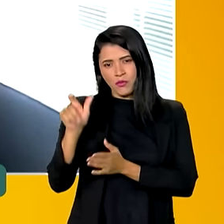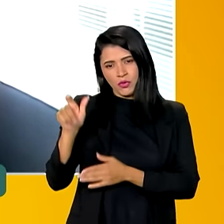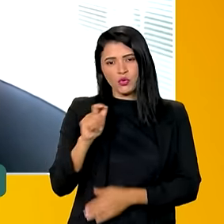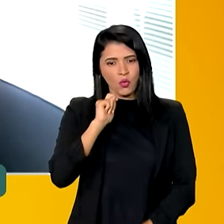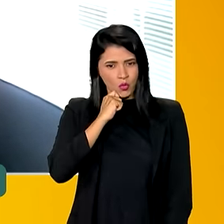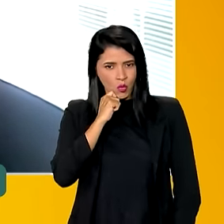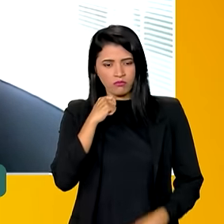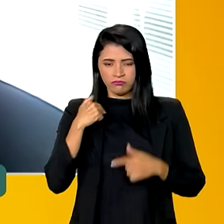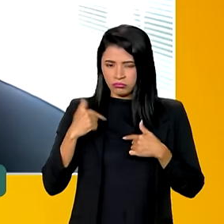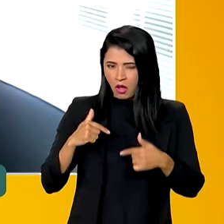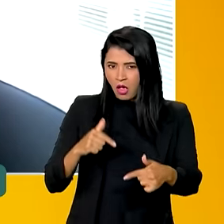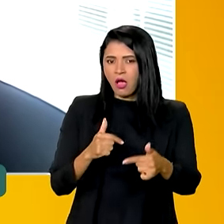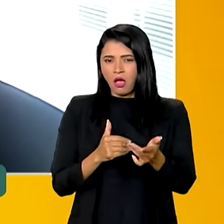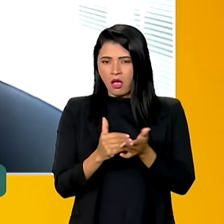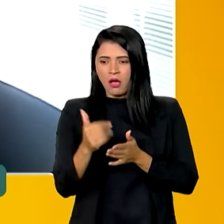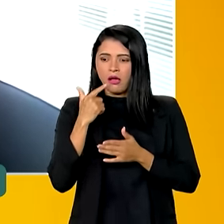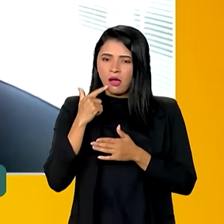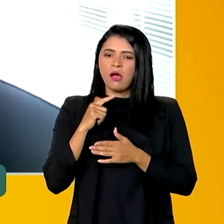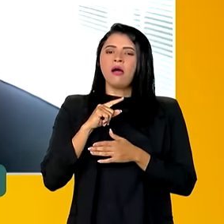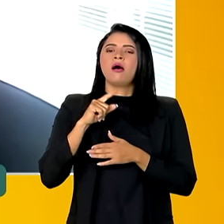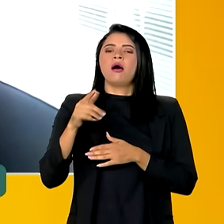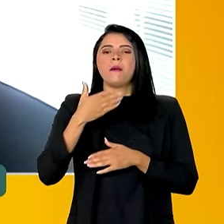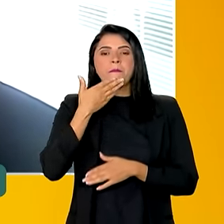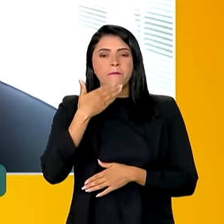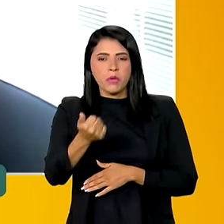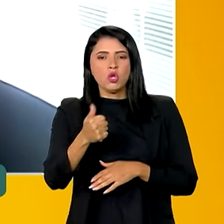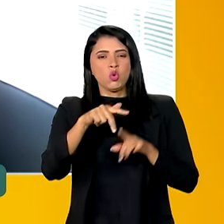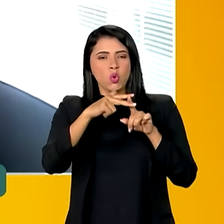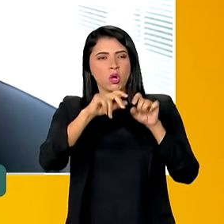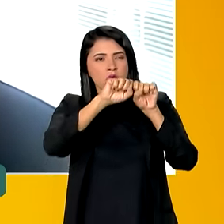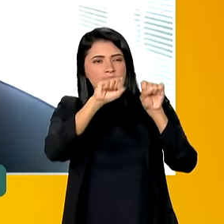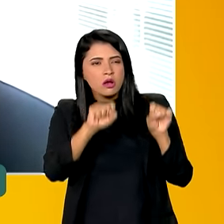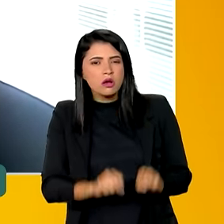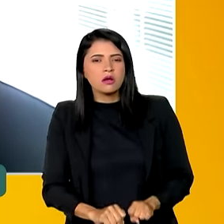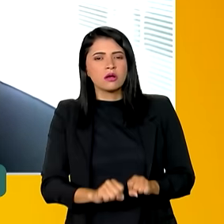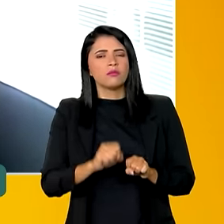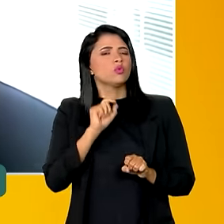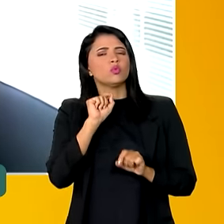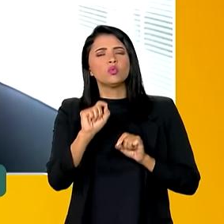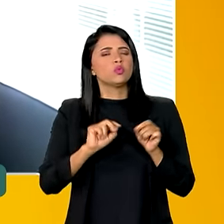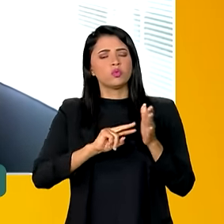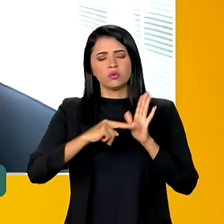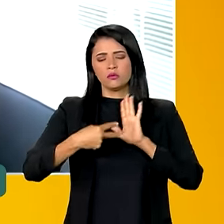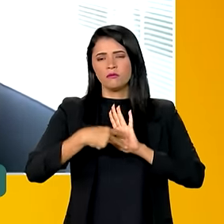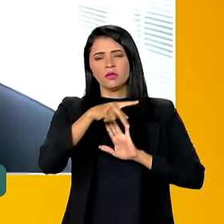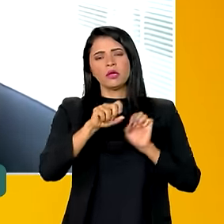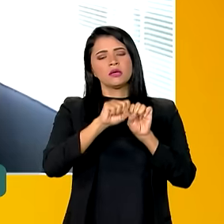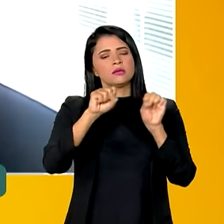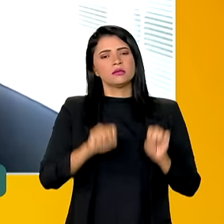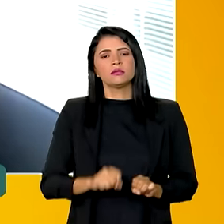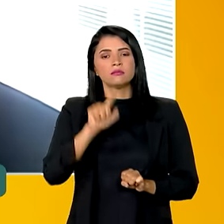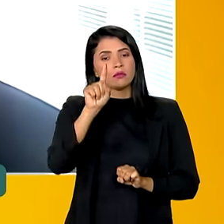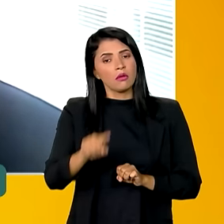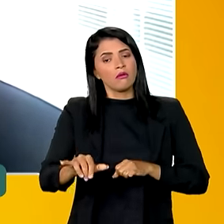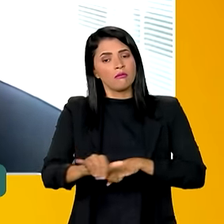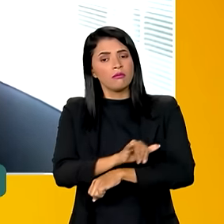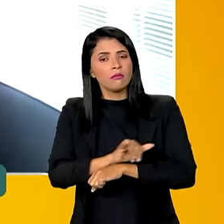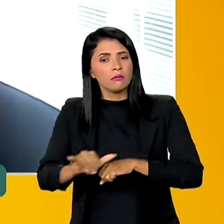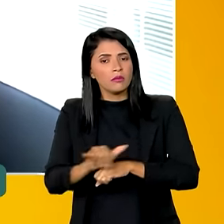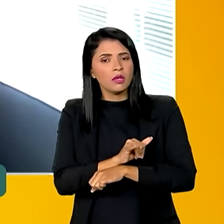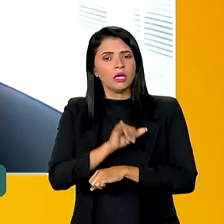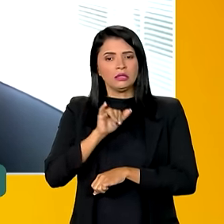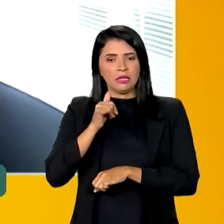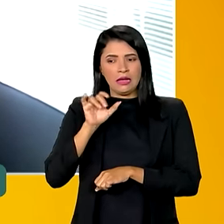ministro, atualizamos esse sistema. E o que é esse sistema? Esse sistema é uma ferramenta que